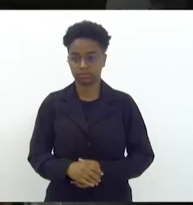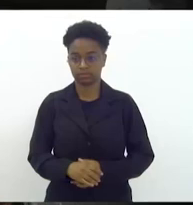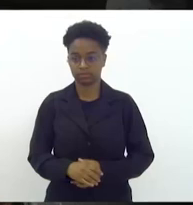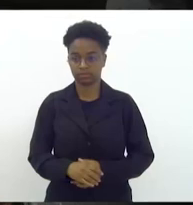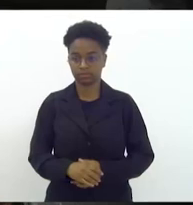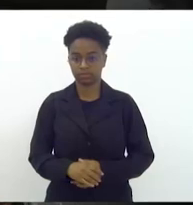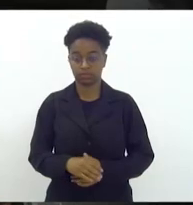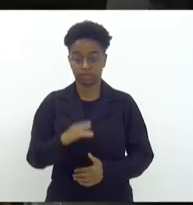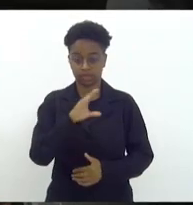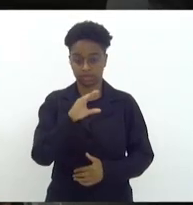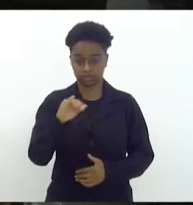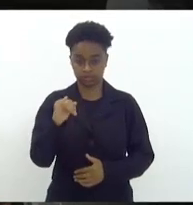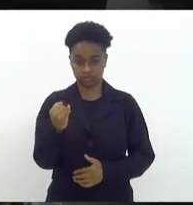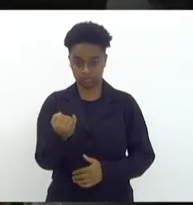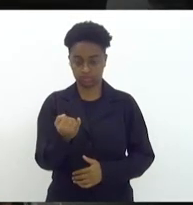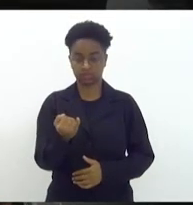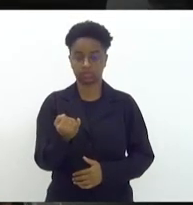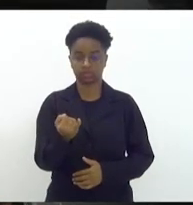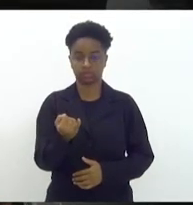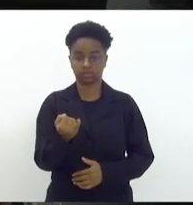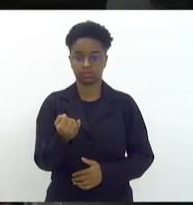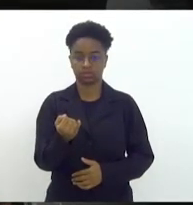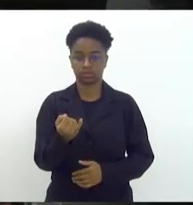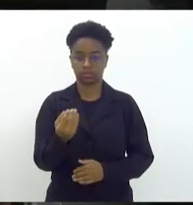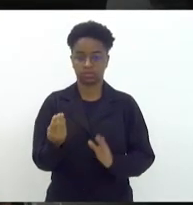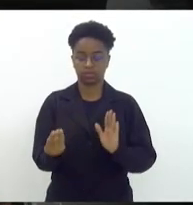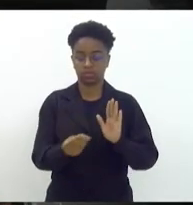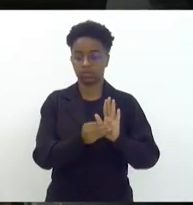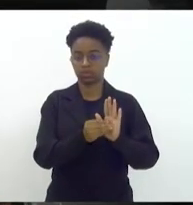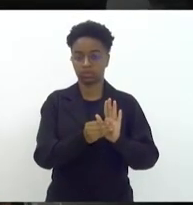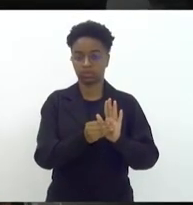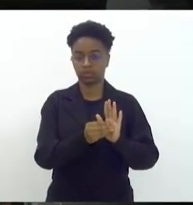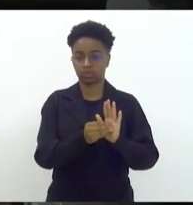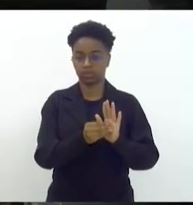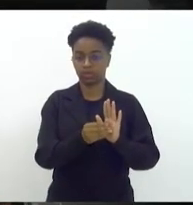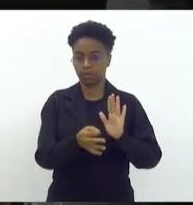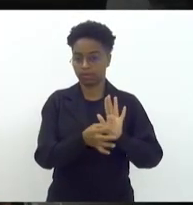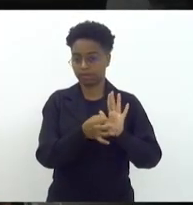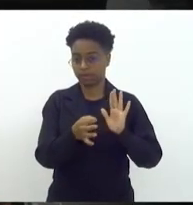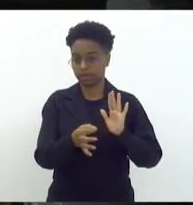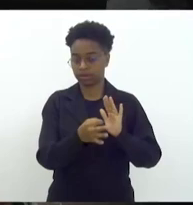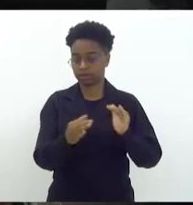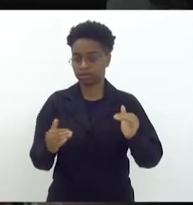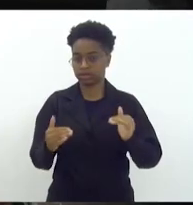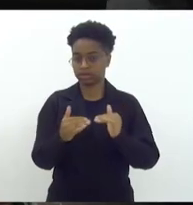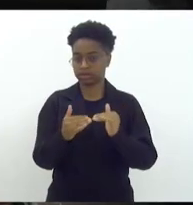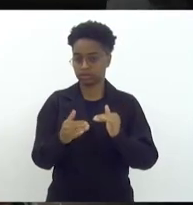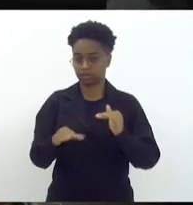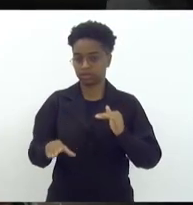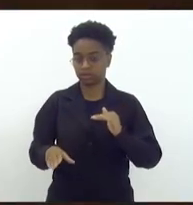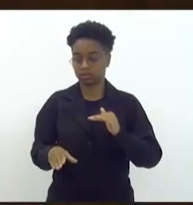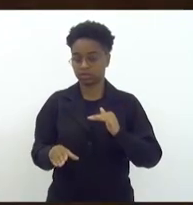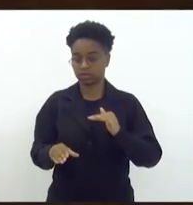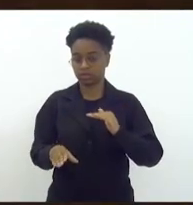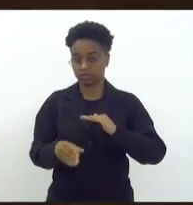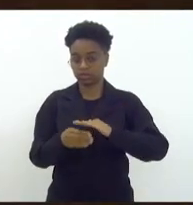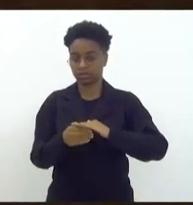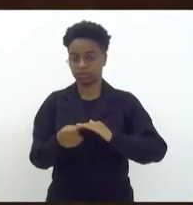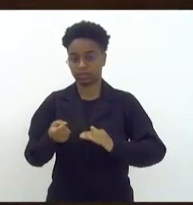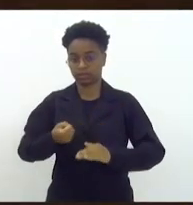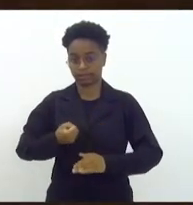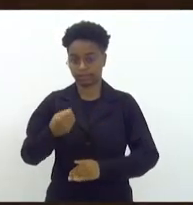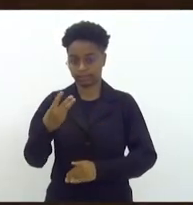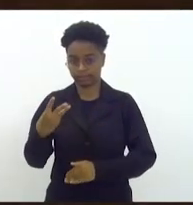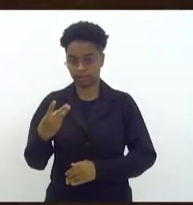A CCJ deu o parecer favorável à emenda número 3 e